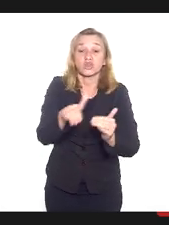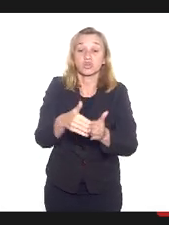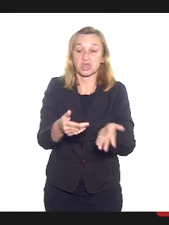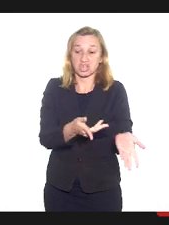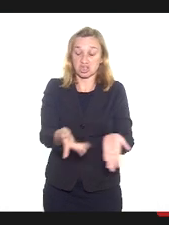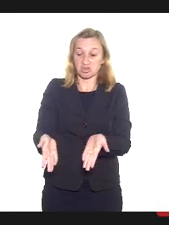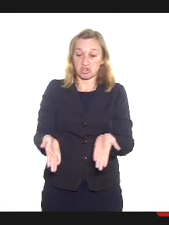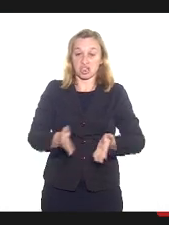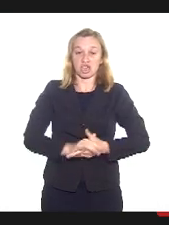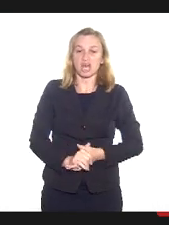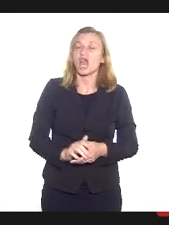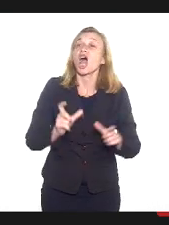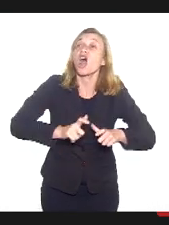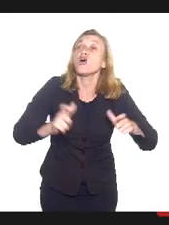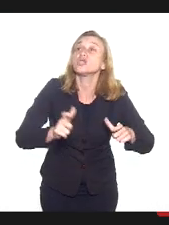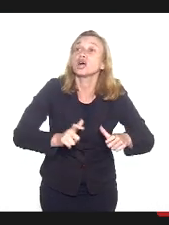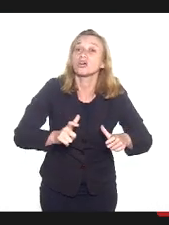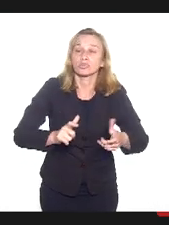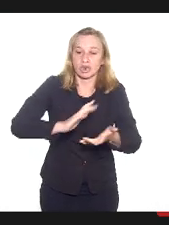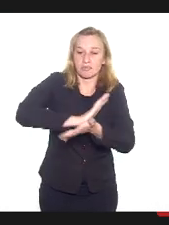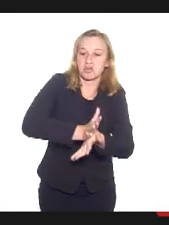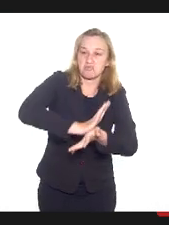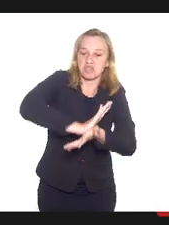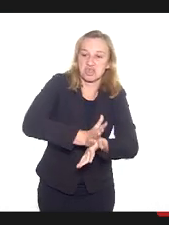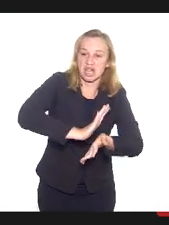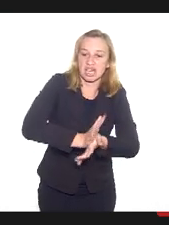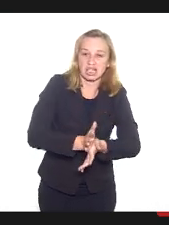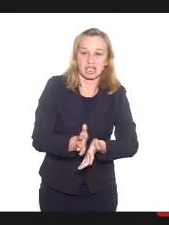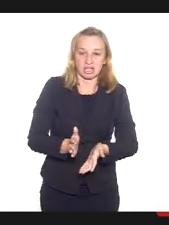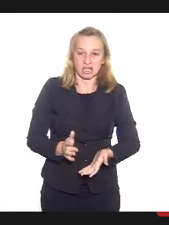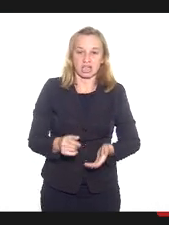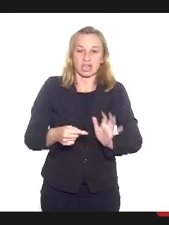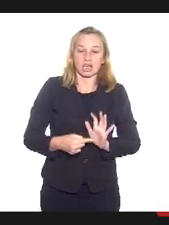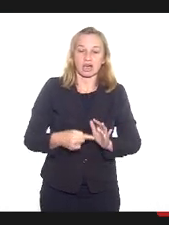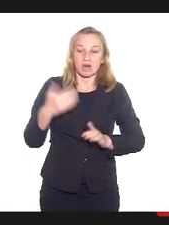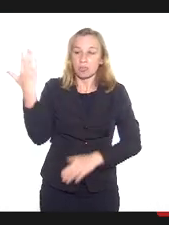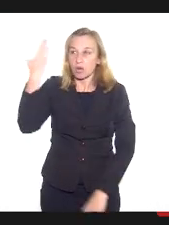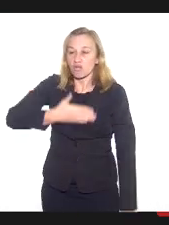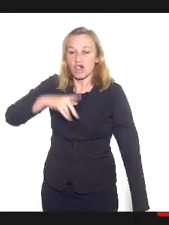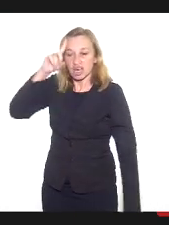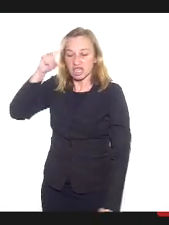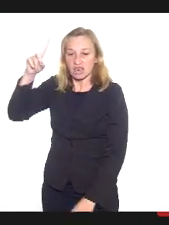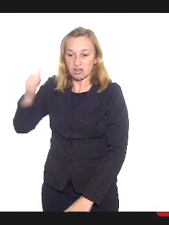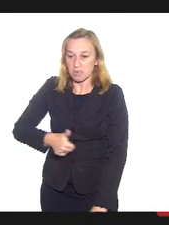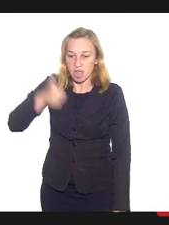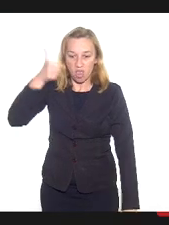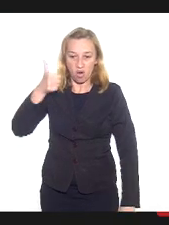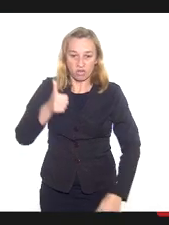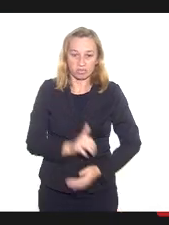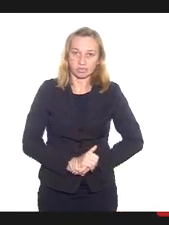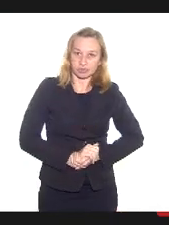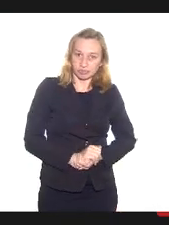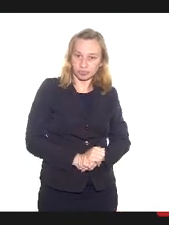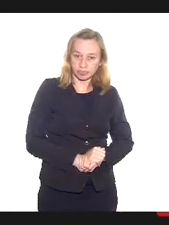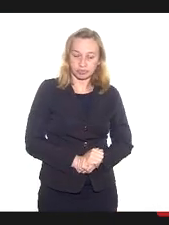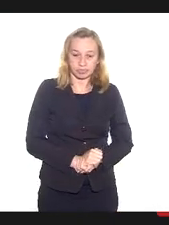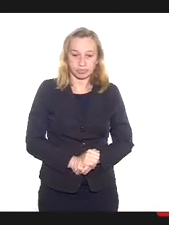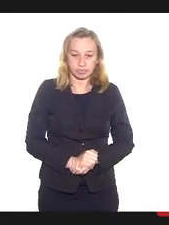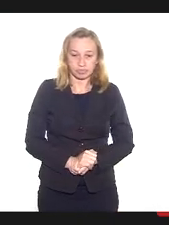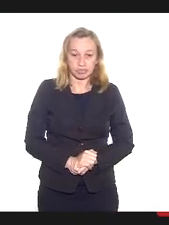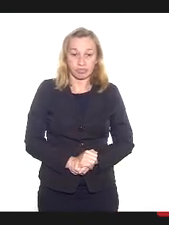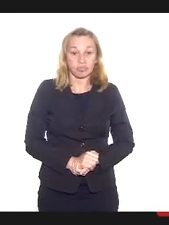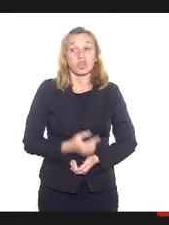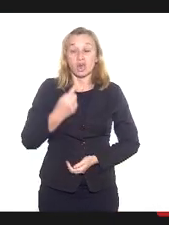Onde estão para que a gente possa pisar na cabeça deles e provar que Jesus é maior, é soberano? Então, fomos